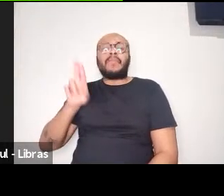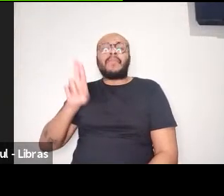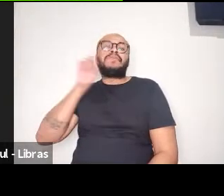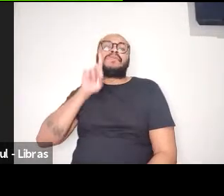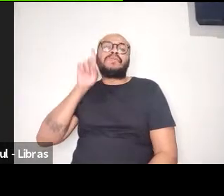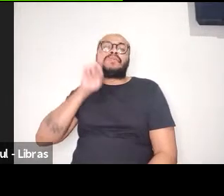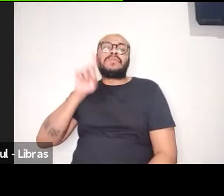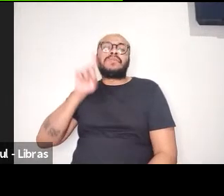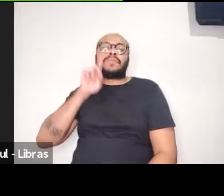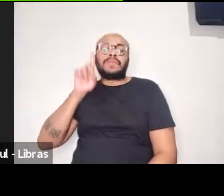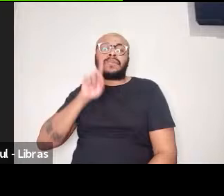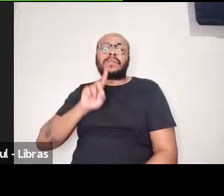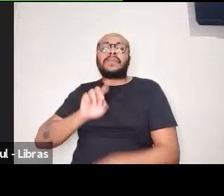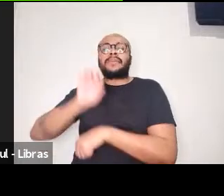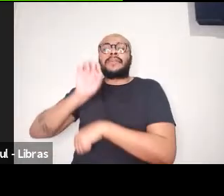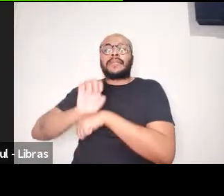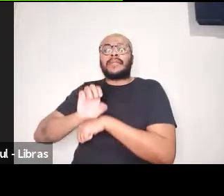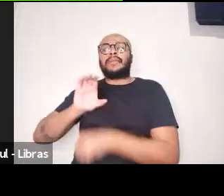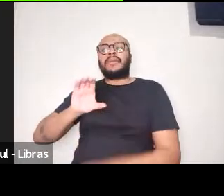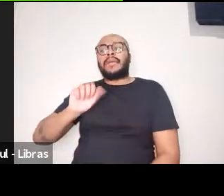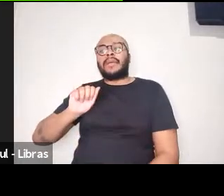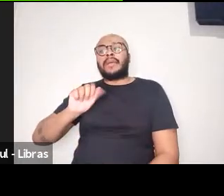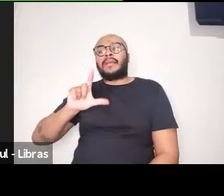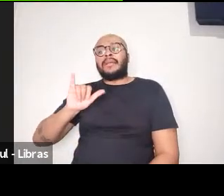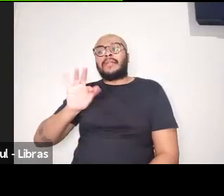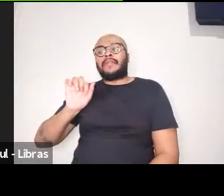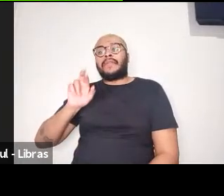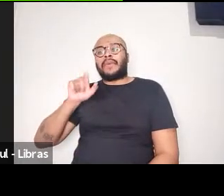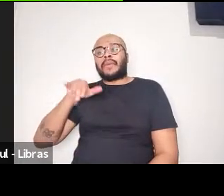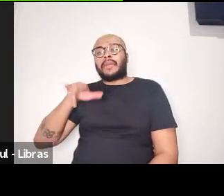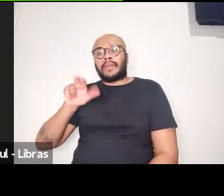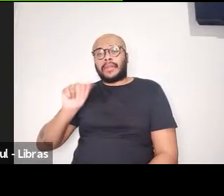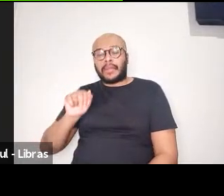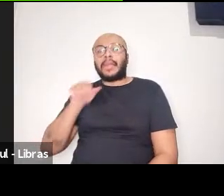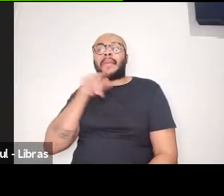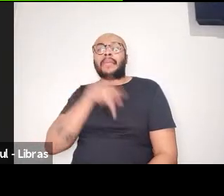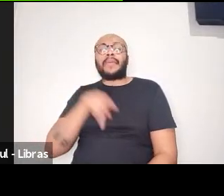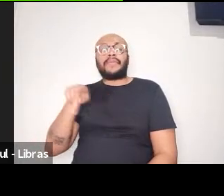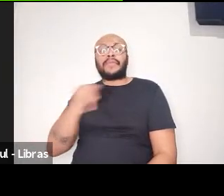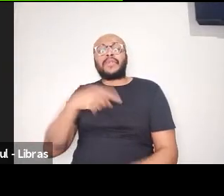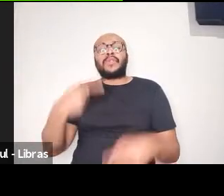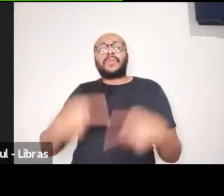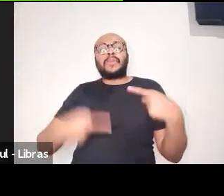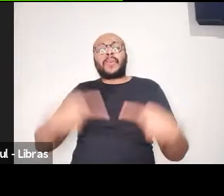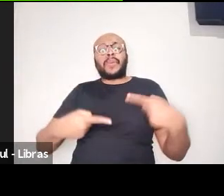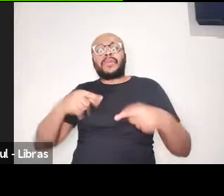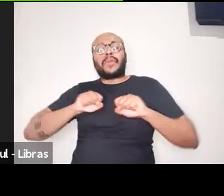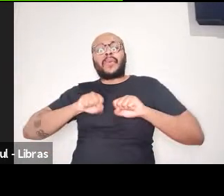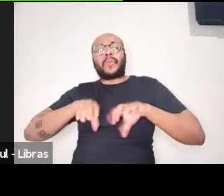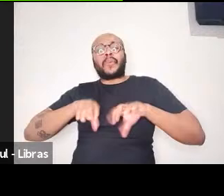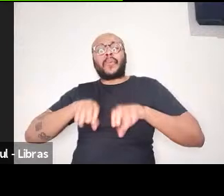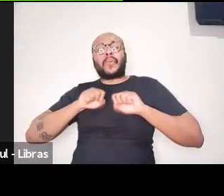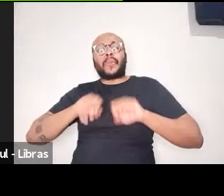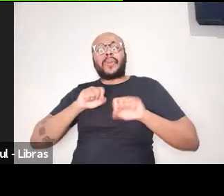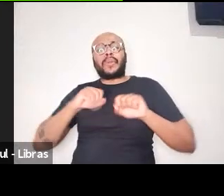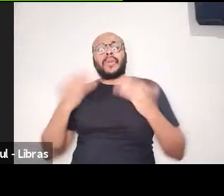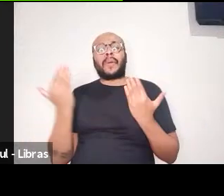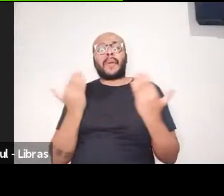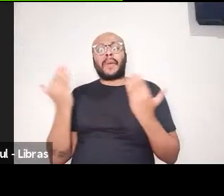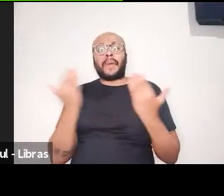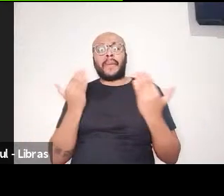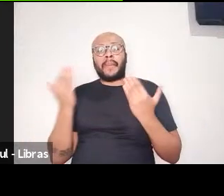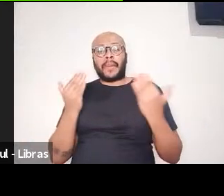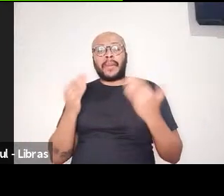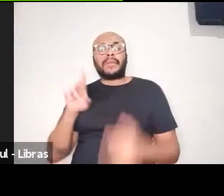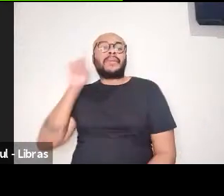Angeles. É professor titular de Políticas Educacionais e Educação Comparada na Arizona State